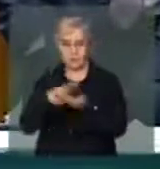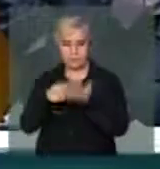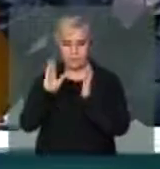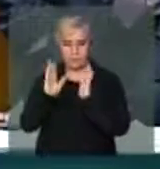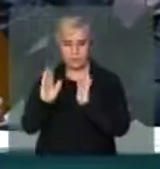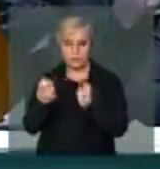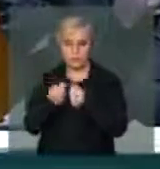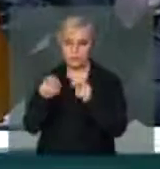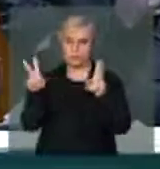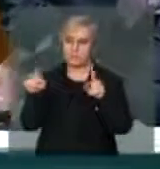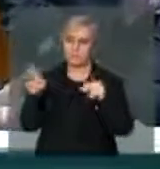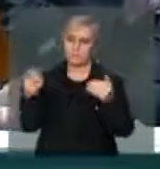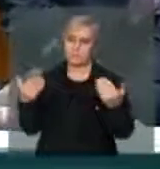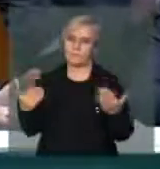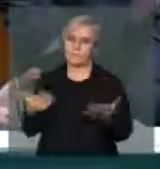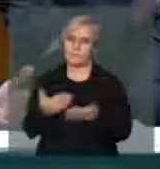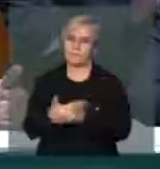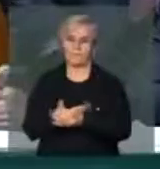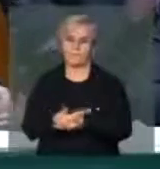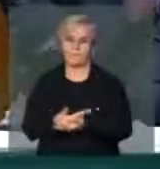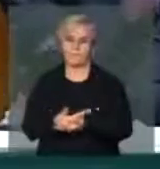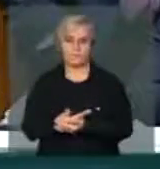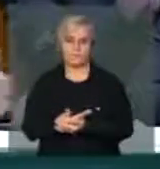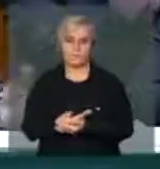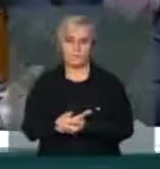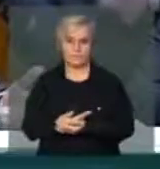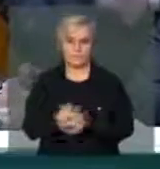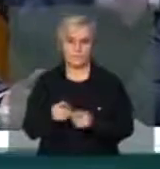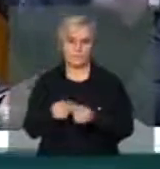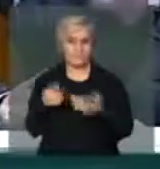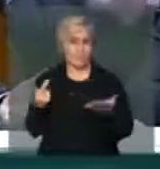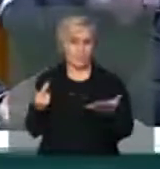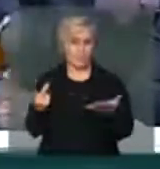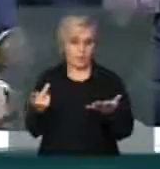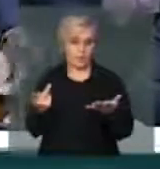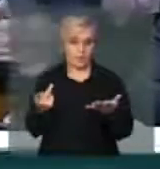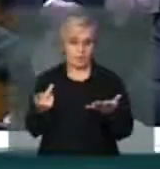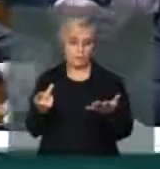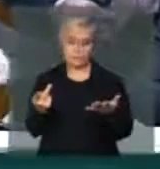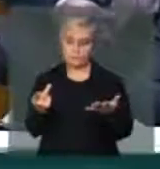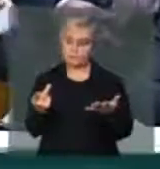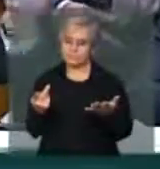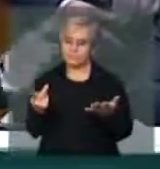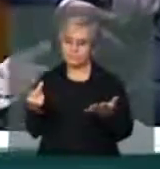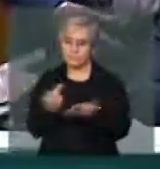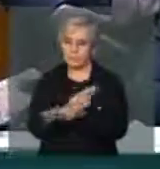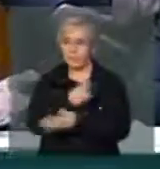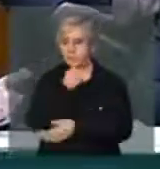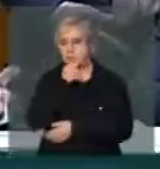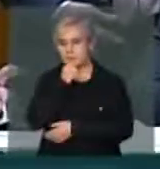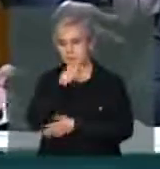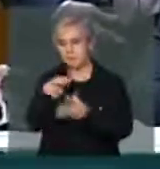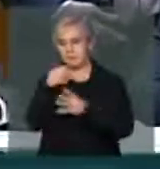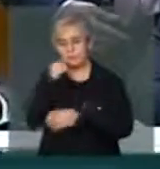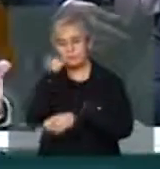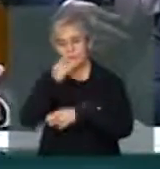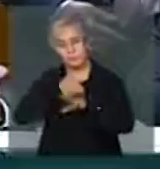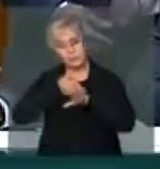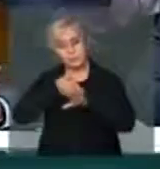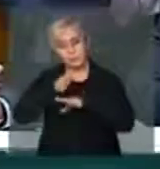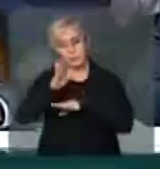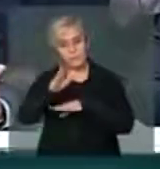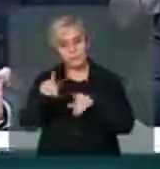tratado desse assunto. Infelizmente, não aconteceu talvez o mesmo, os senadores foram sem ter tido